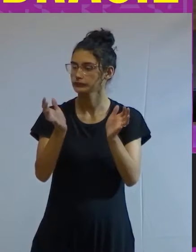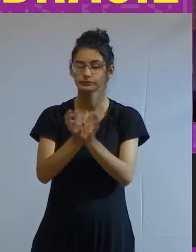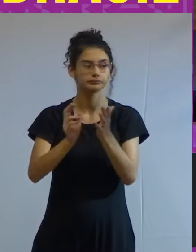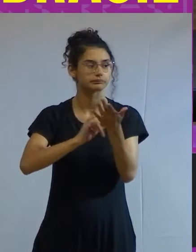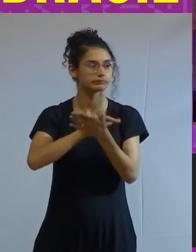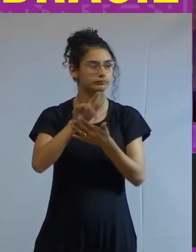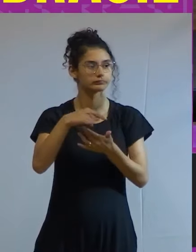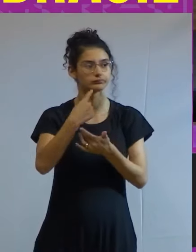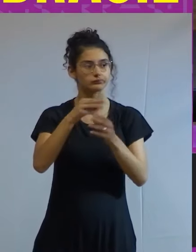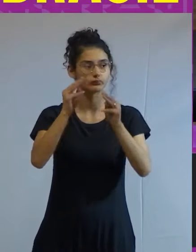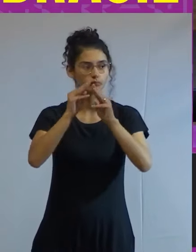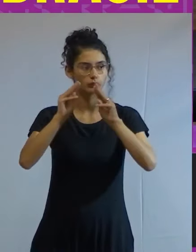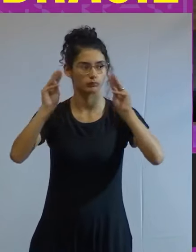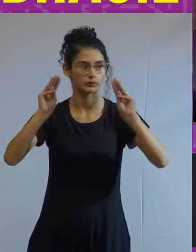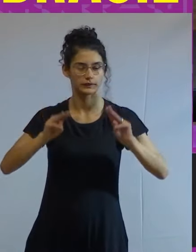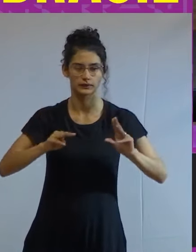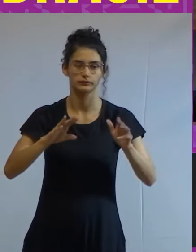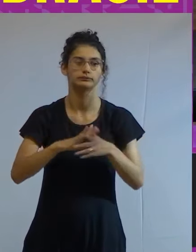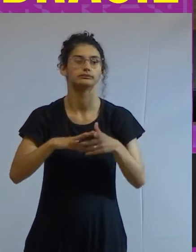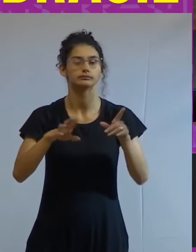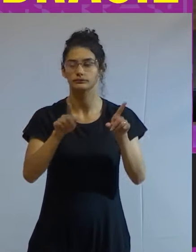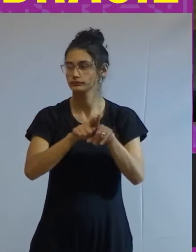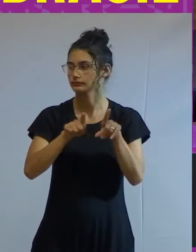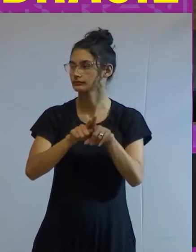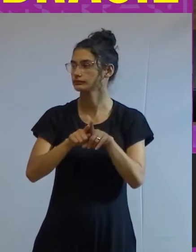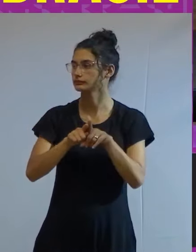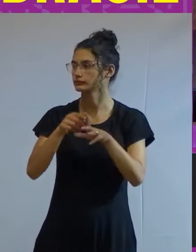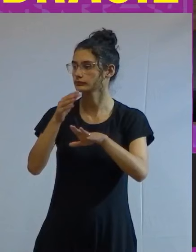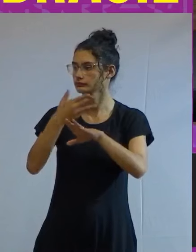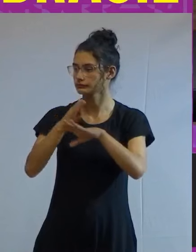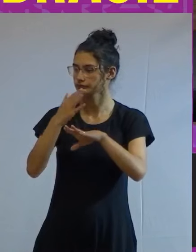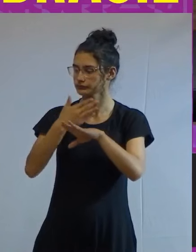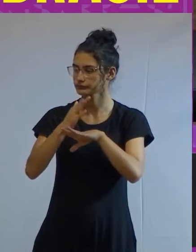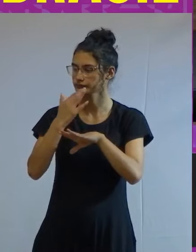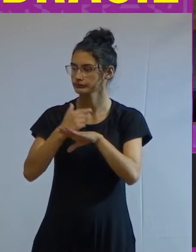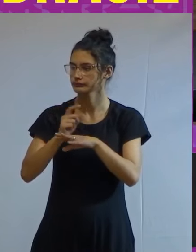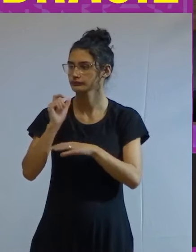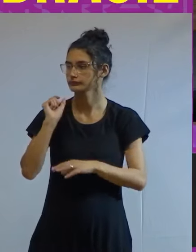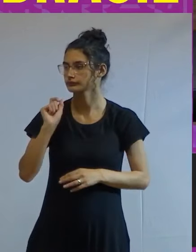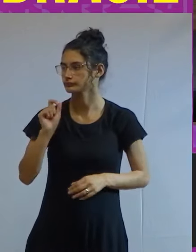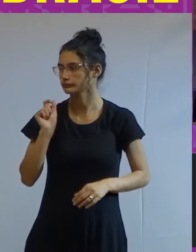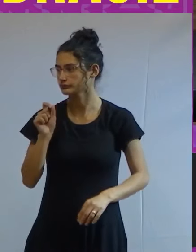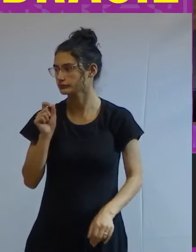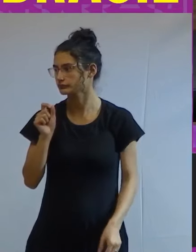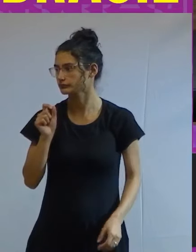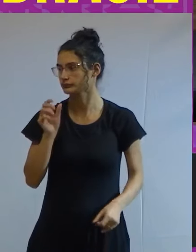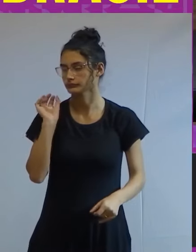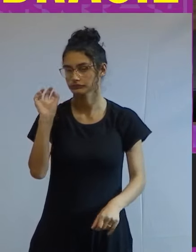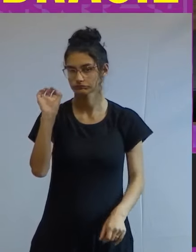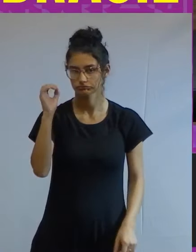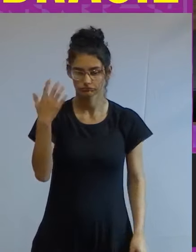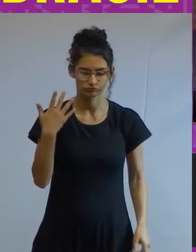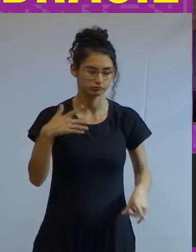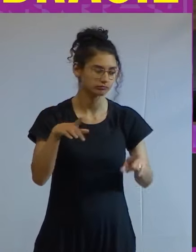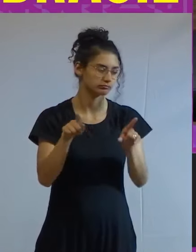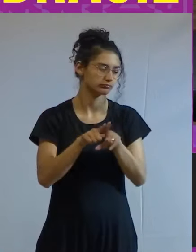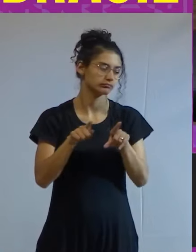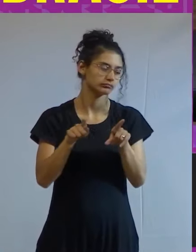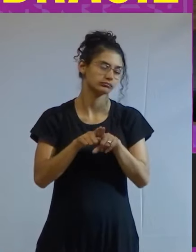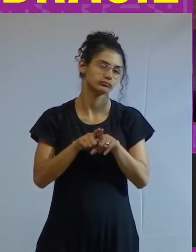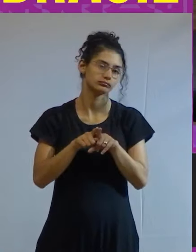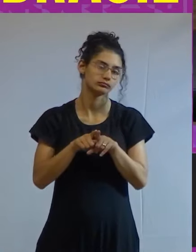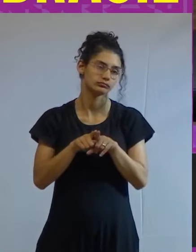enorme dos museus né Zé Ricardo de atividades que acontecem também